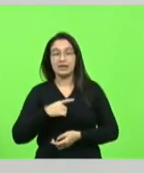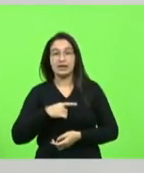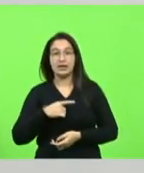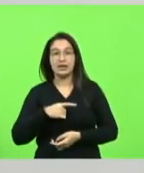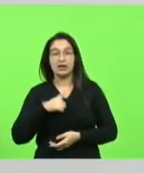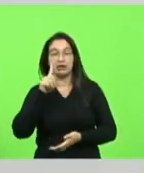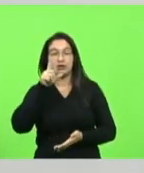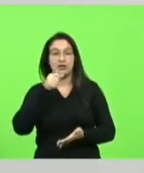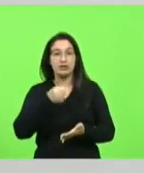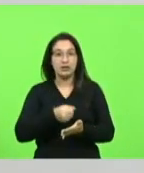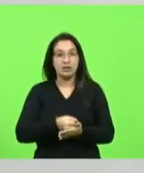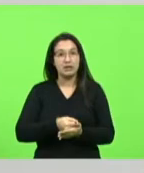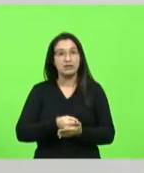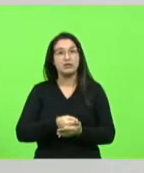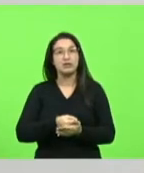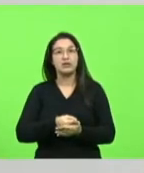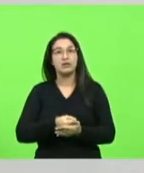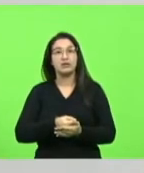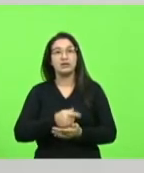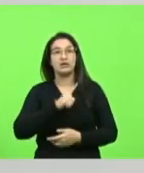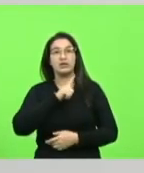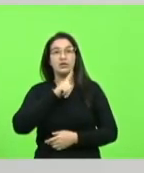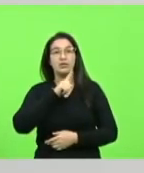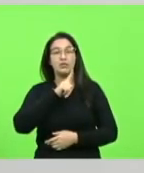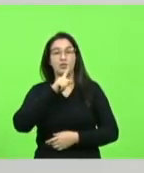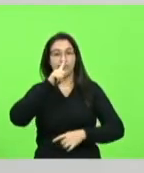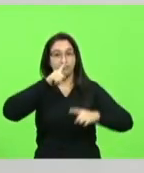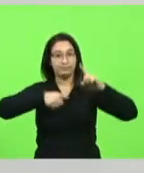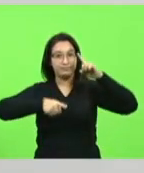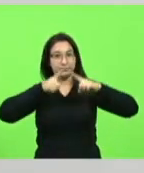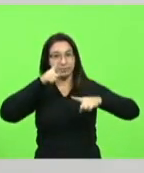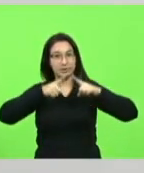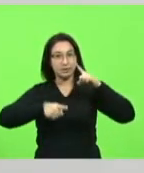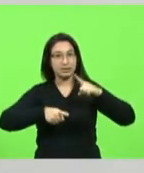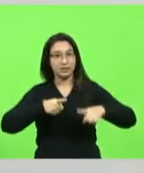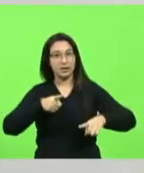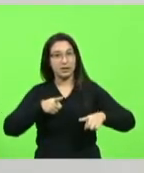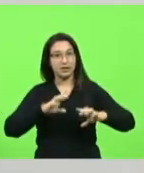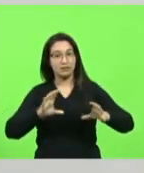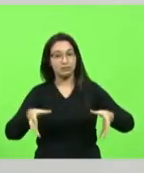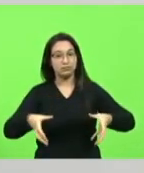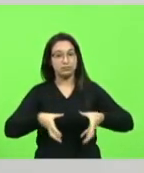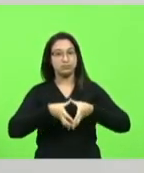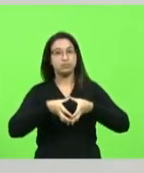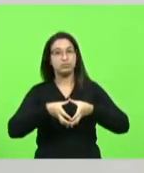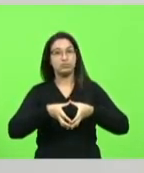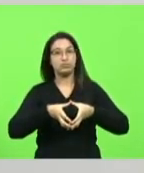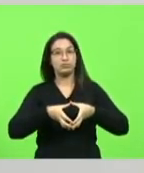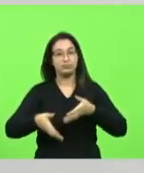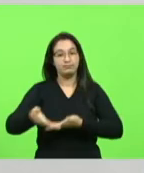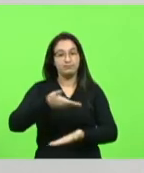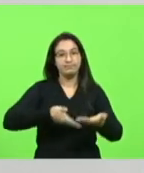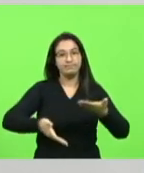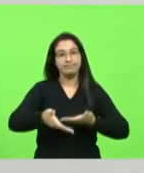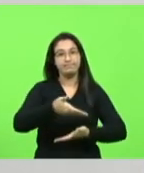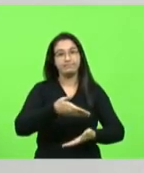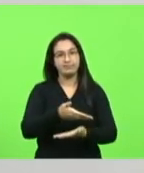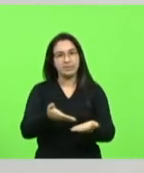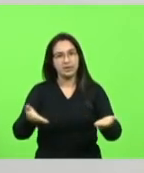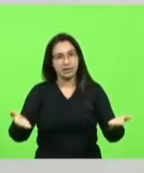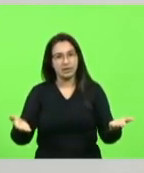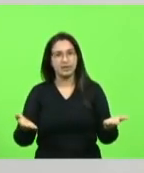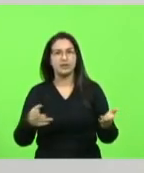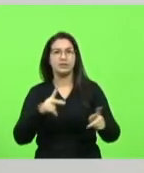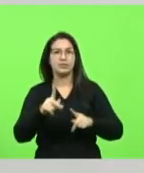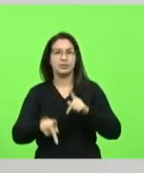decisões a governança corporativa que envolva a comunidade que